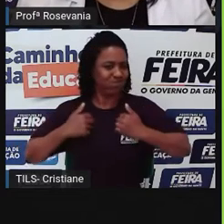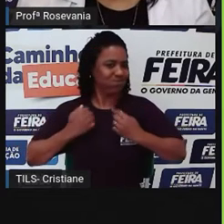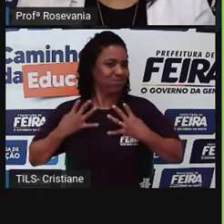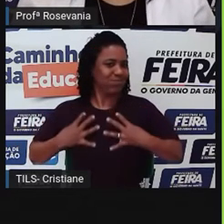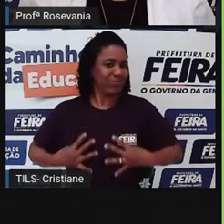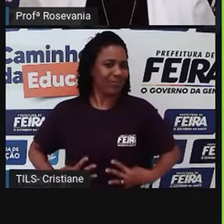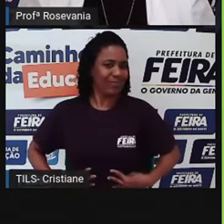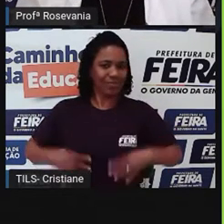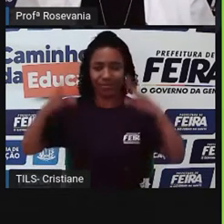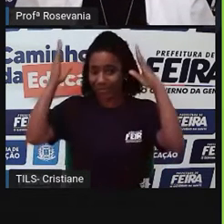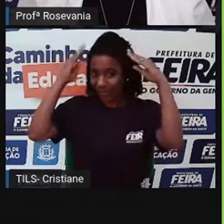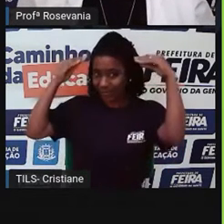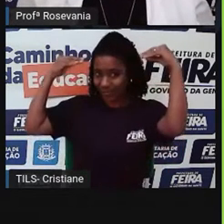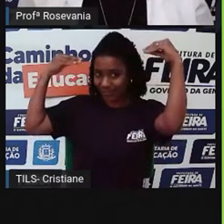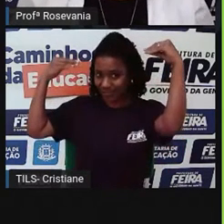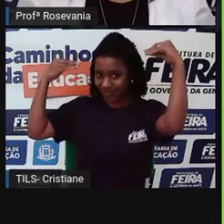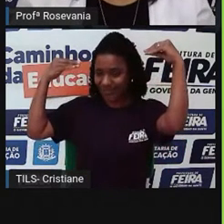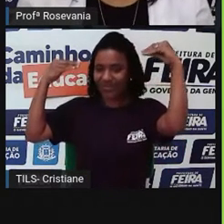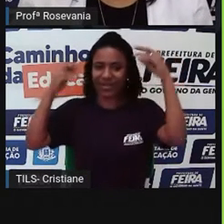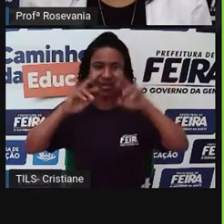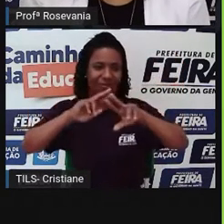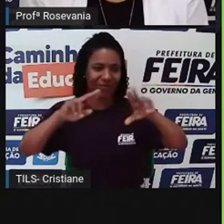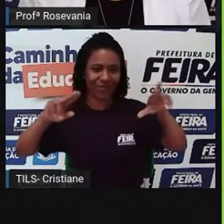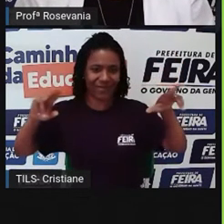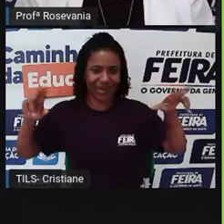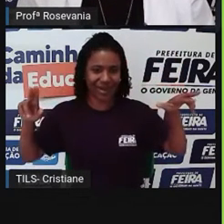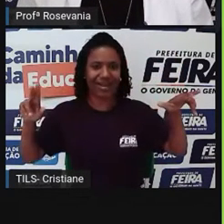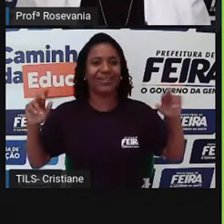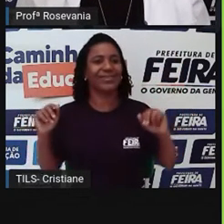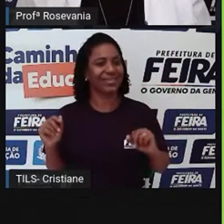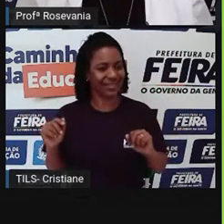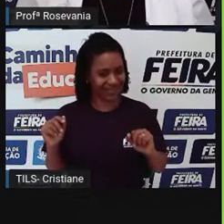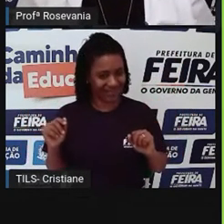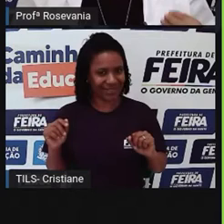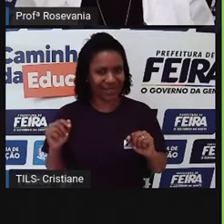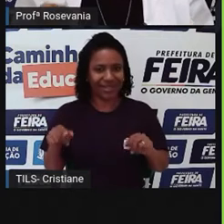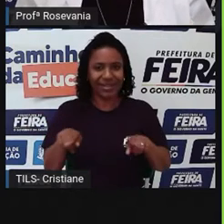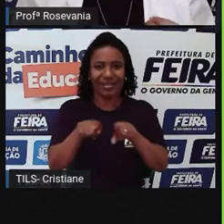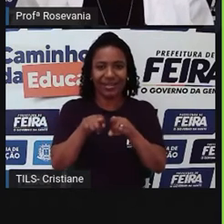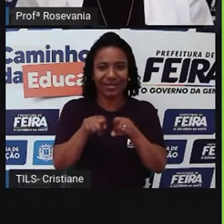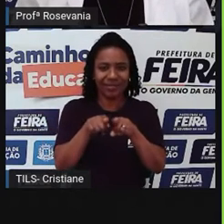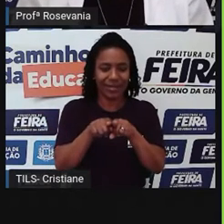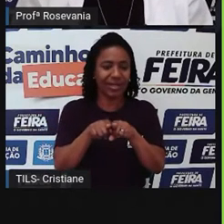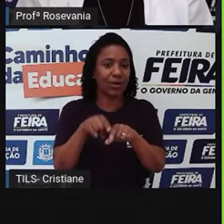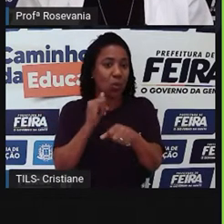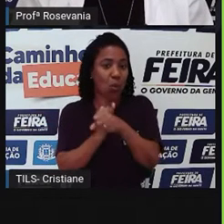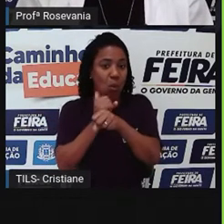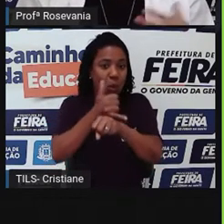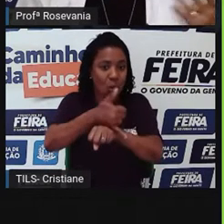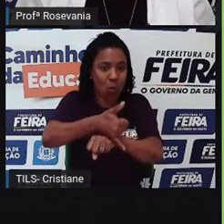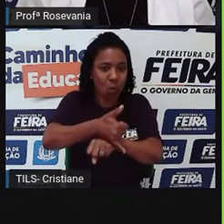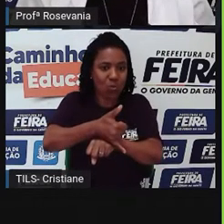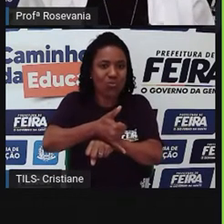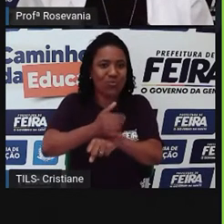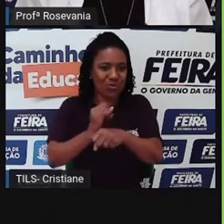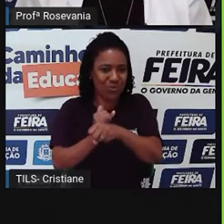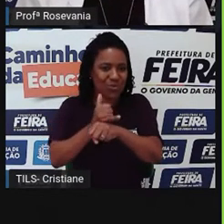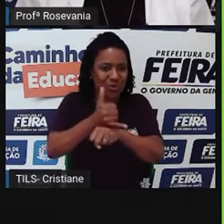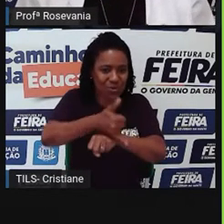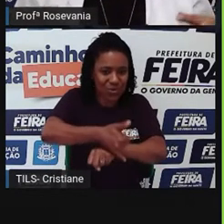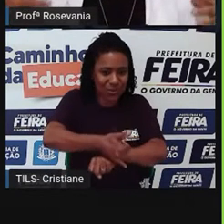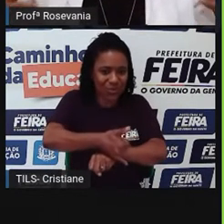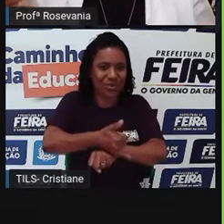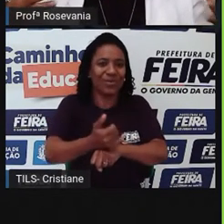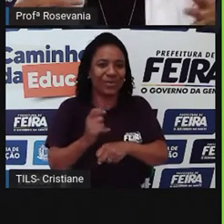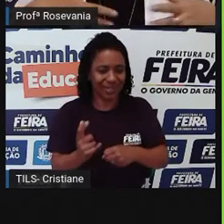chapéus, aquelas proteções, né, das calças, porque a gente tem essa cultura, né, da criação